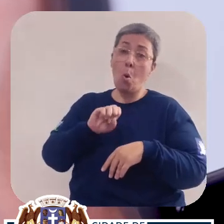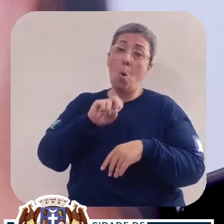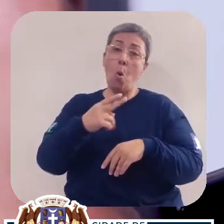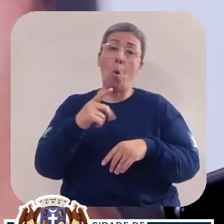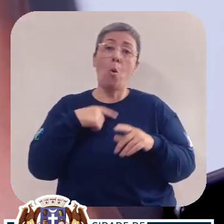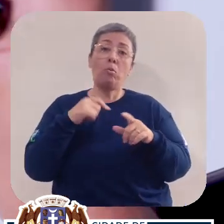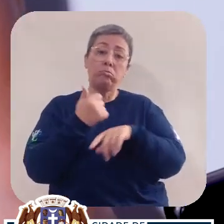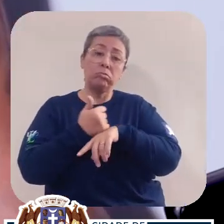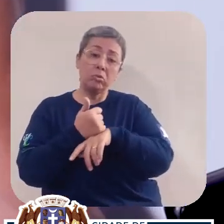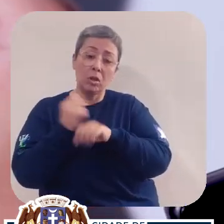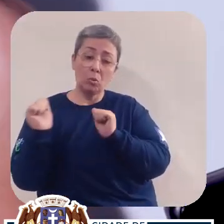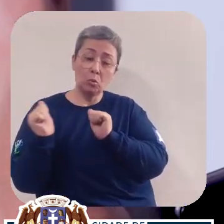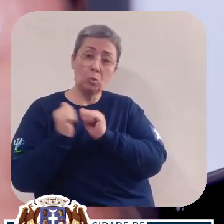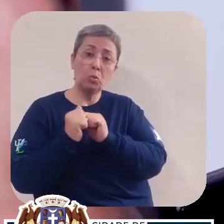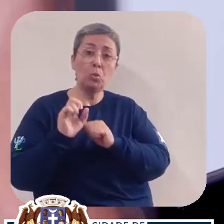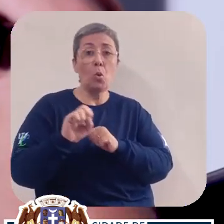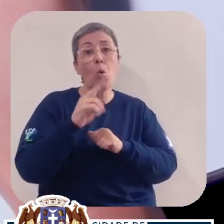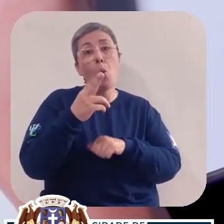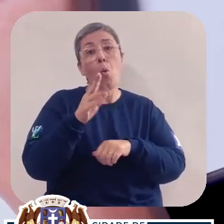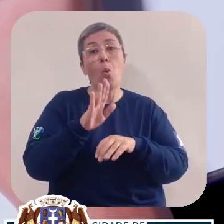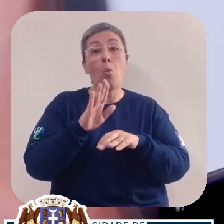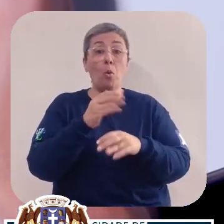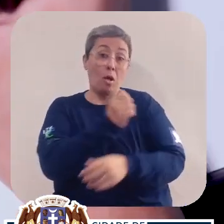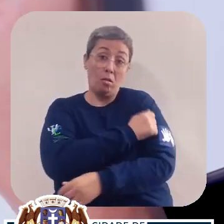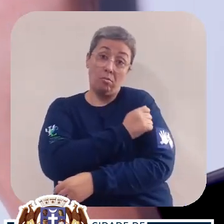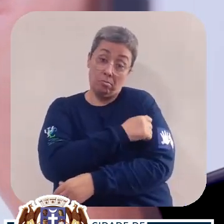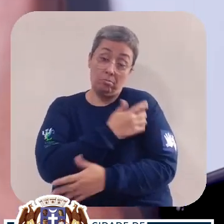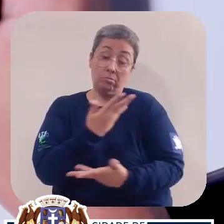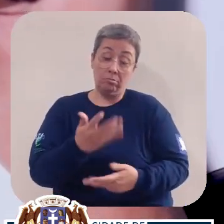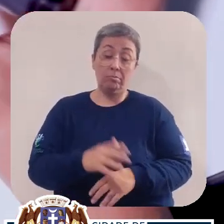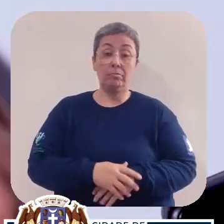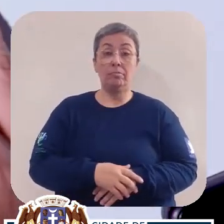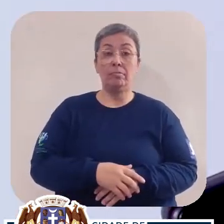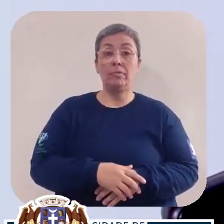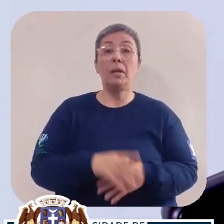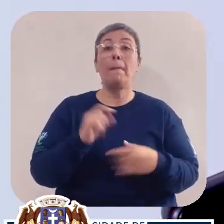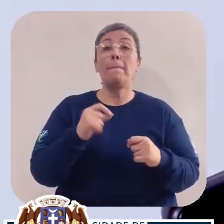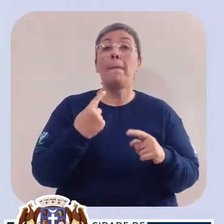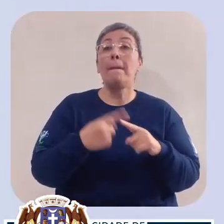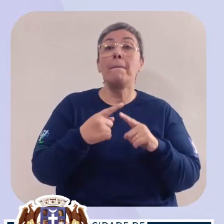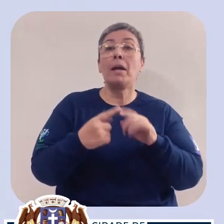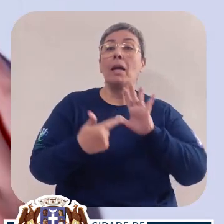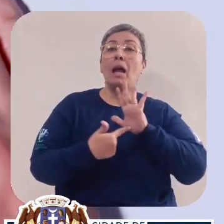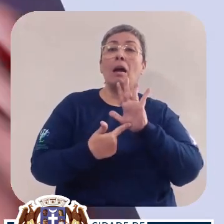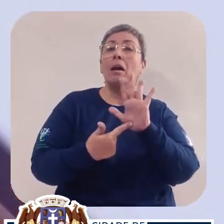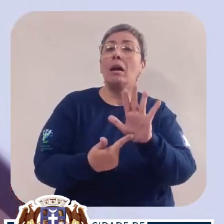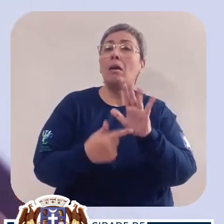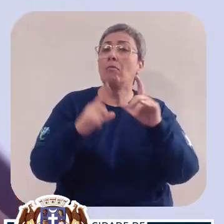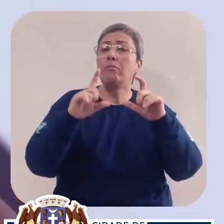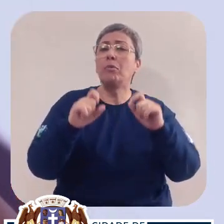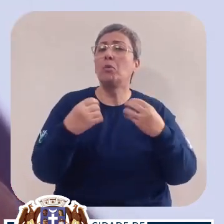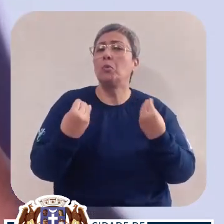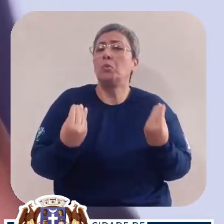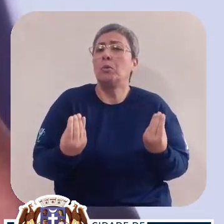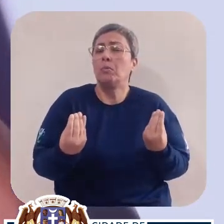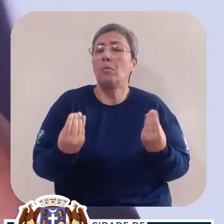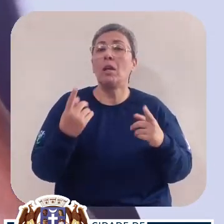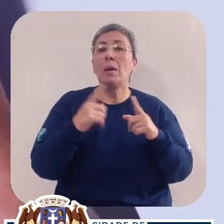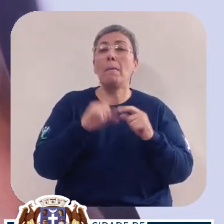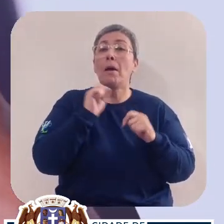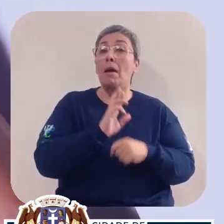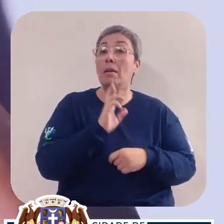algum outro profissional da escola ou educando. Para quem estou registrando?